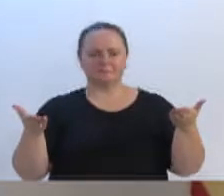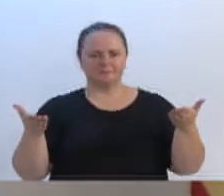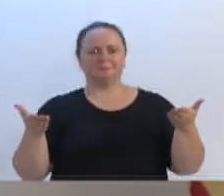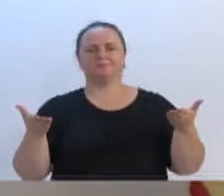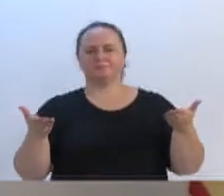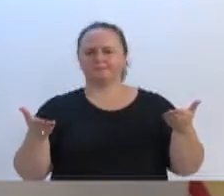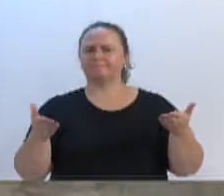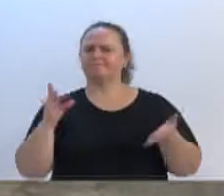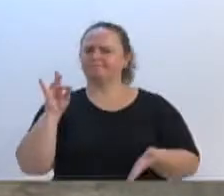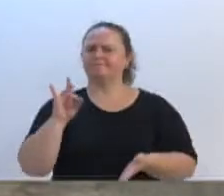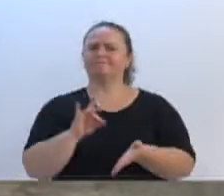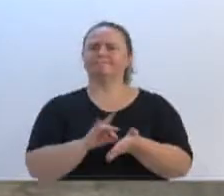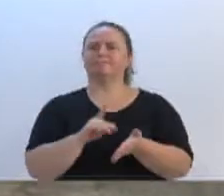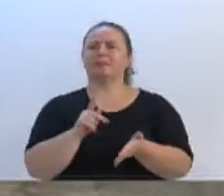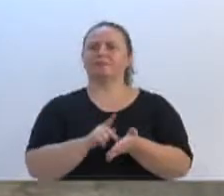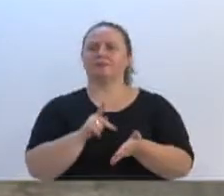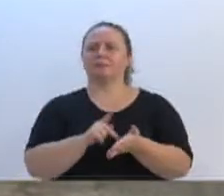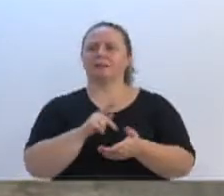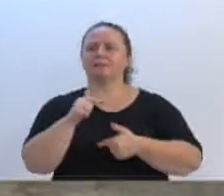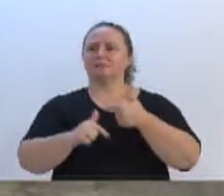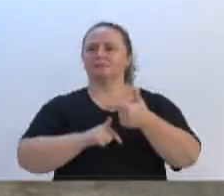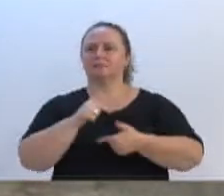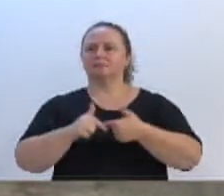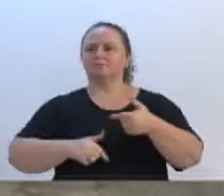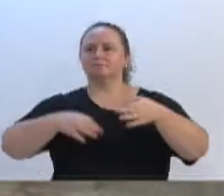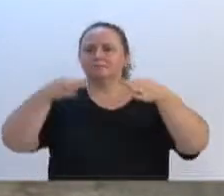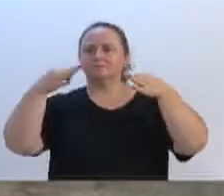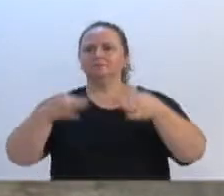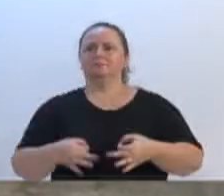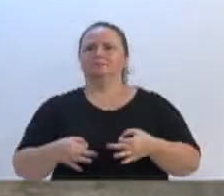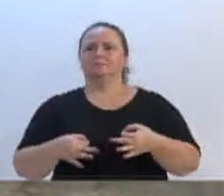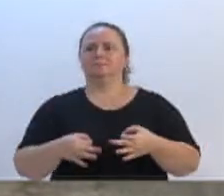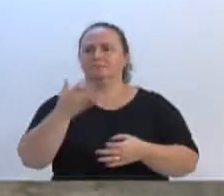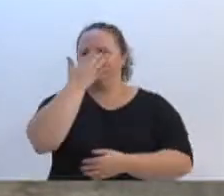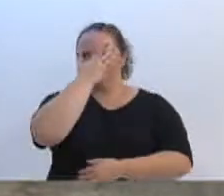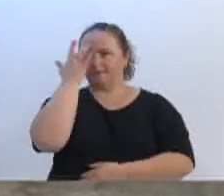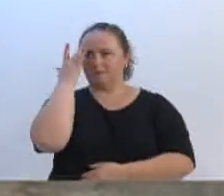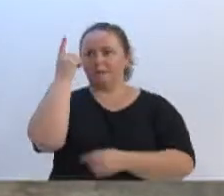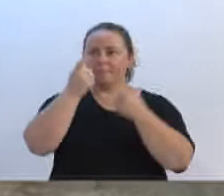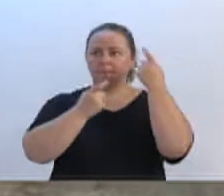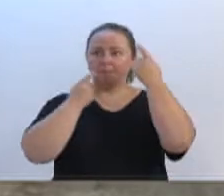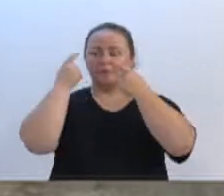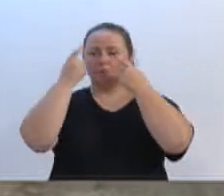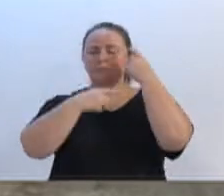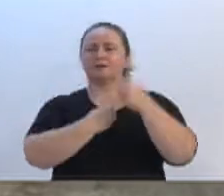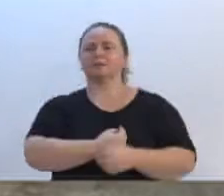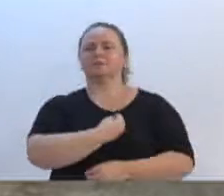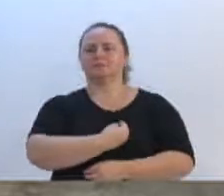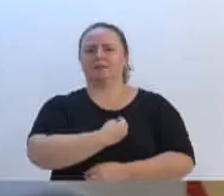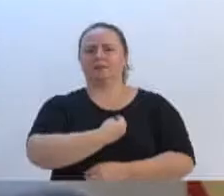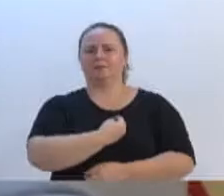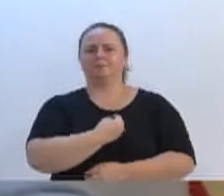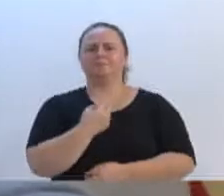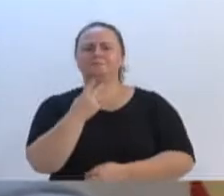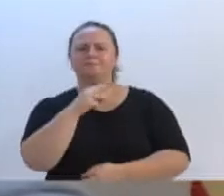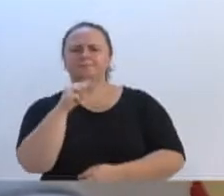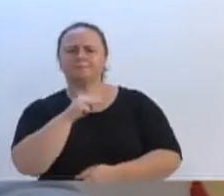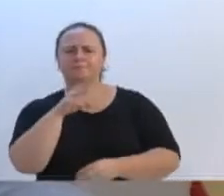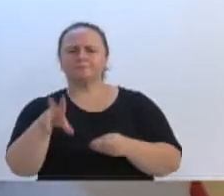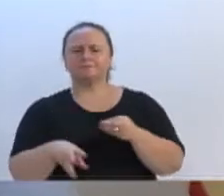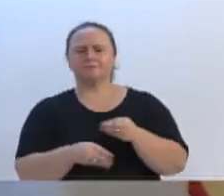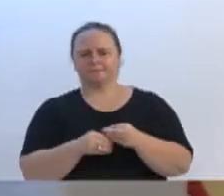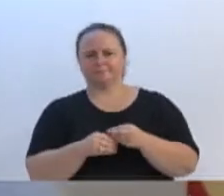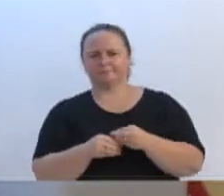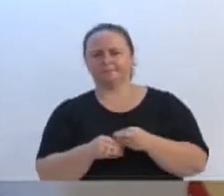isso sim, é trabalho sério. Isso sim, é pessoas que se preocupam com a vida dos outros. Presidente, gostaria de pedir mais dois minutinhos, por gentileza.